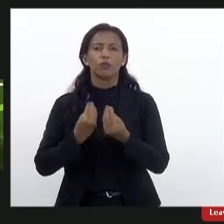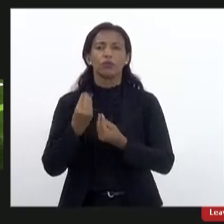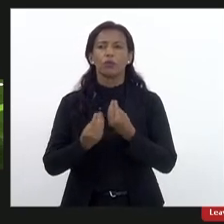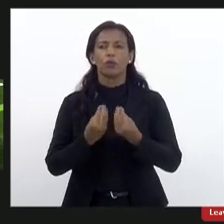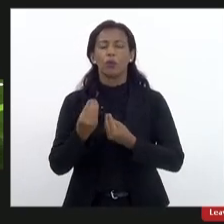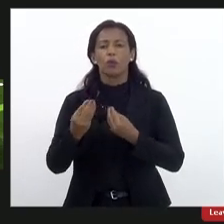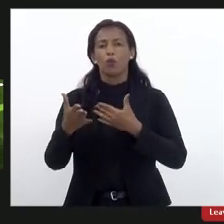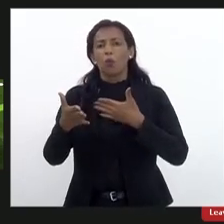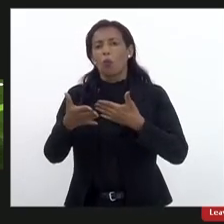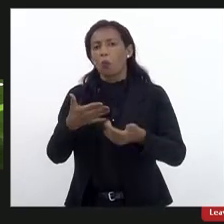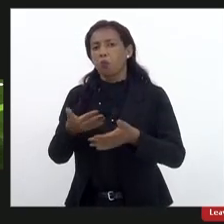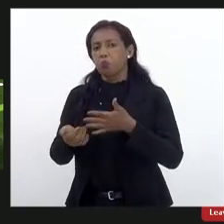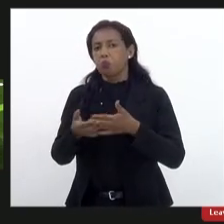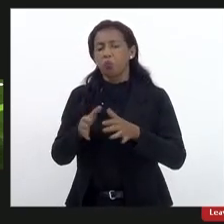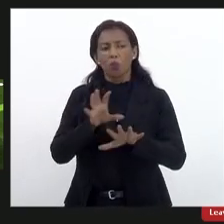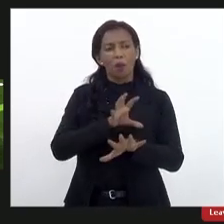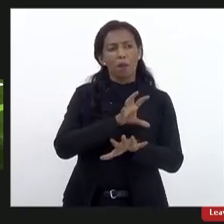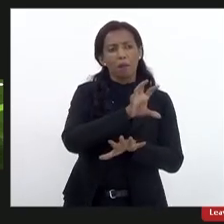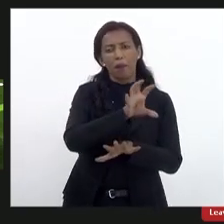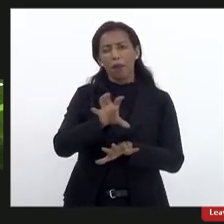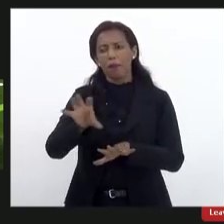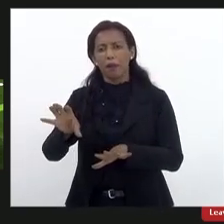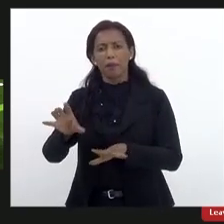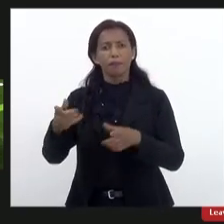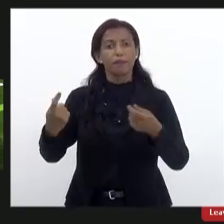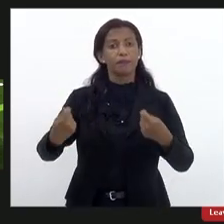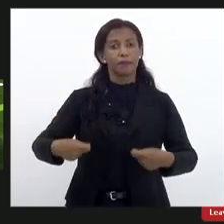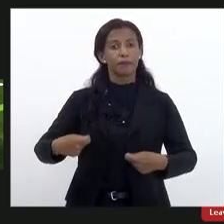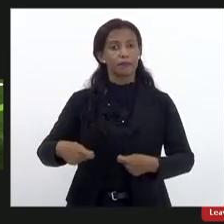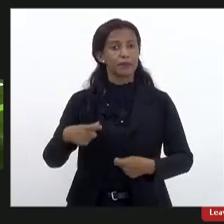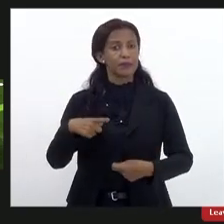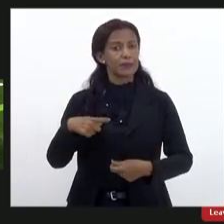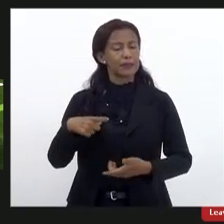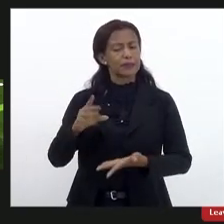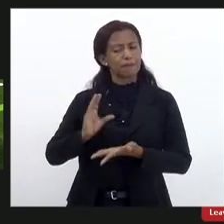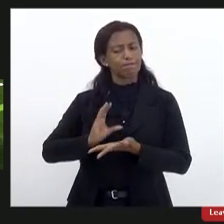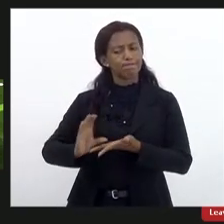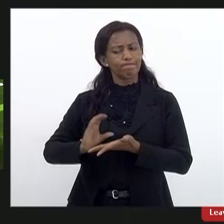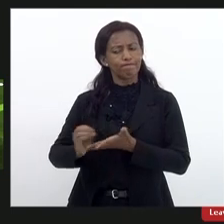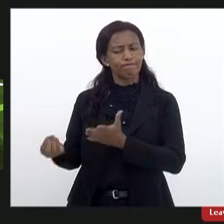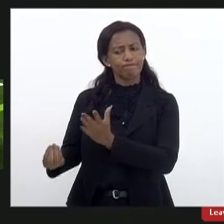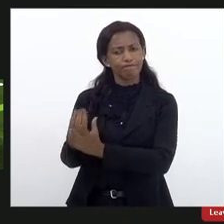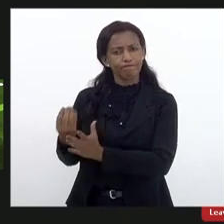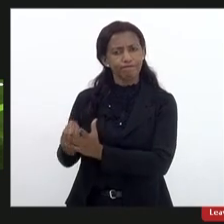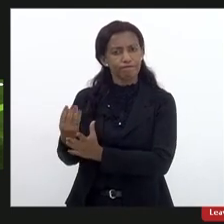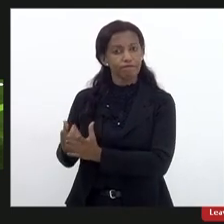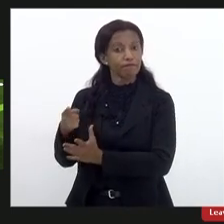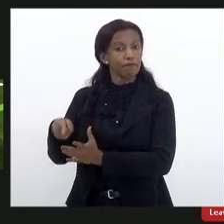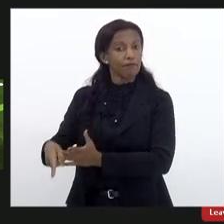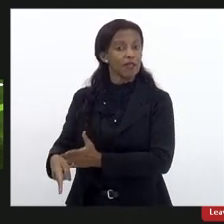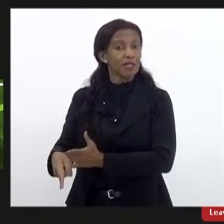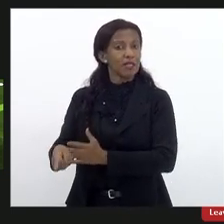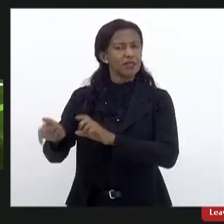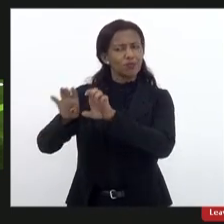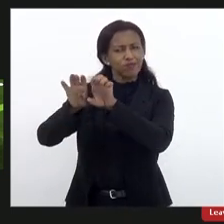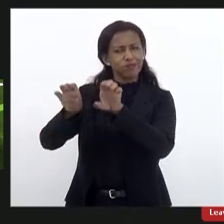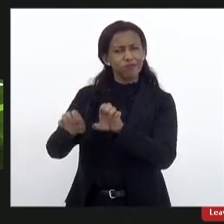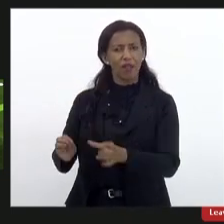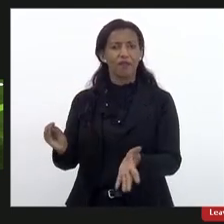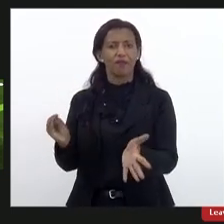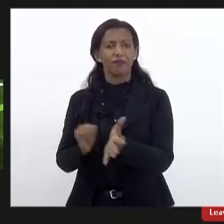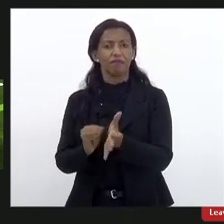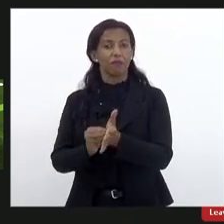qualquer órgão é necessário haver esse investimento em toda a infraestrutura, o que não tem acontecido há anos